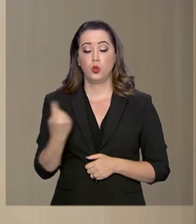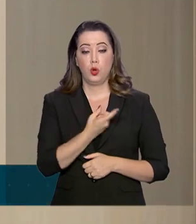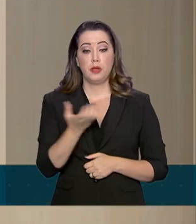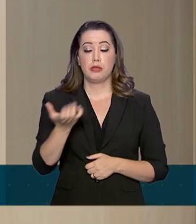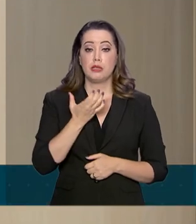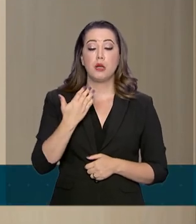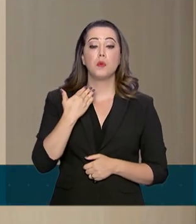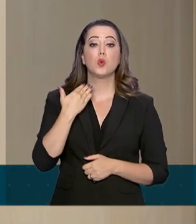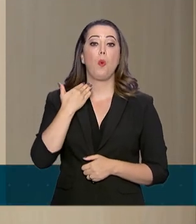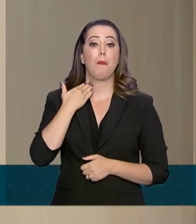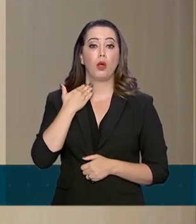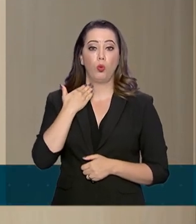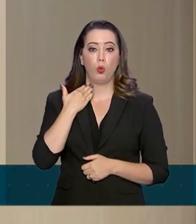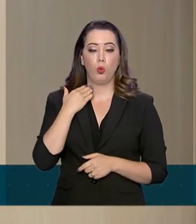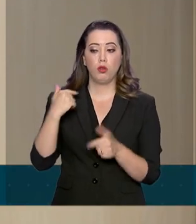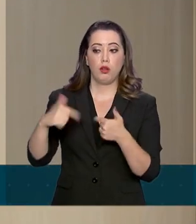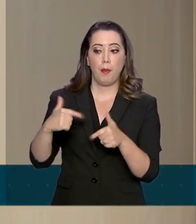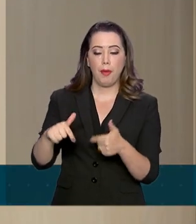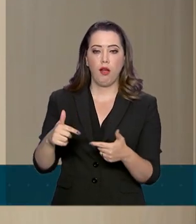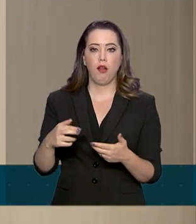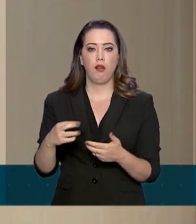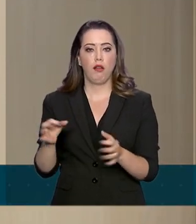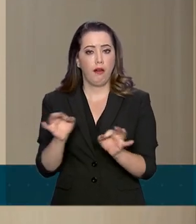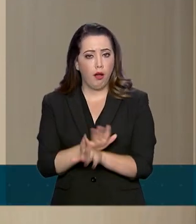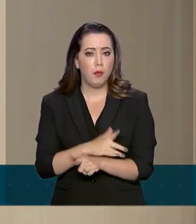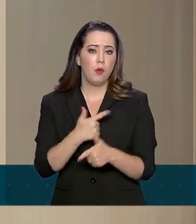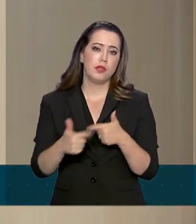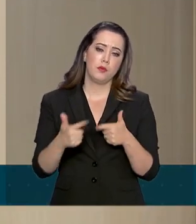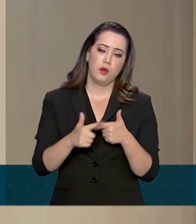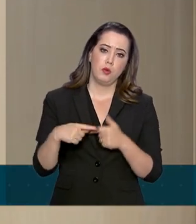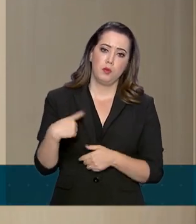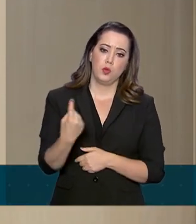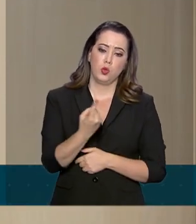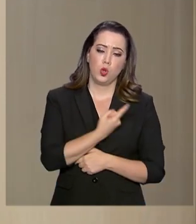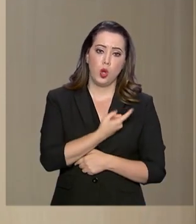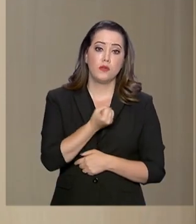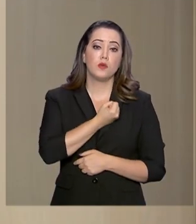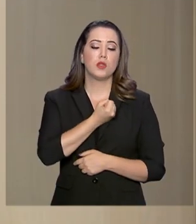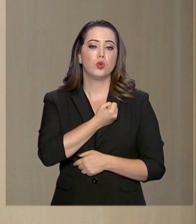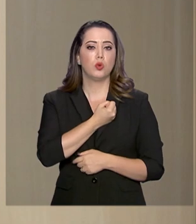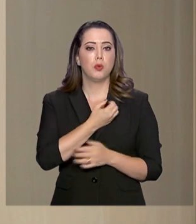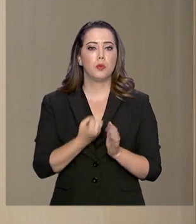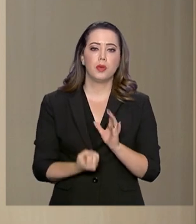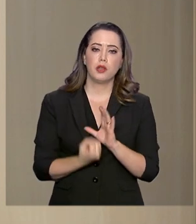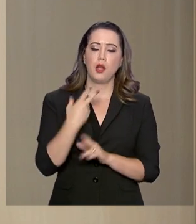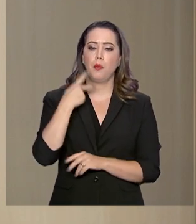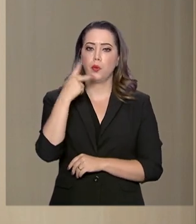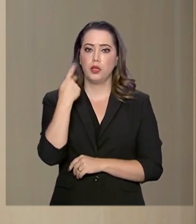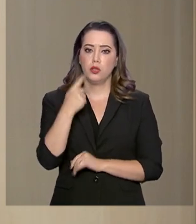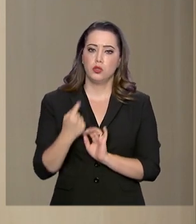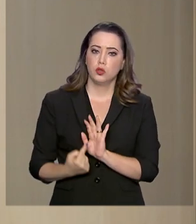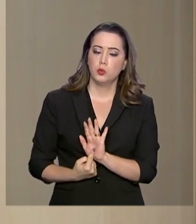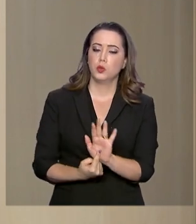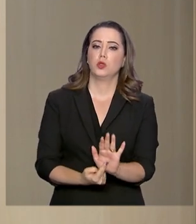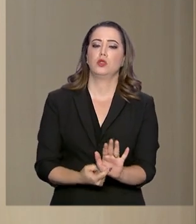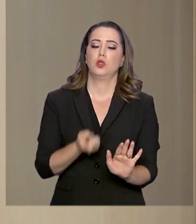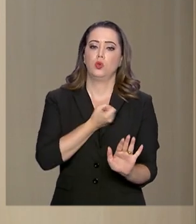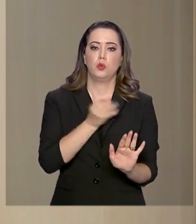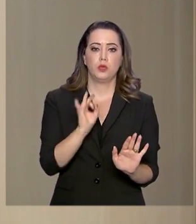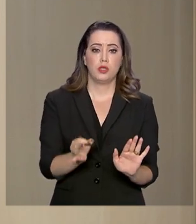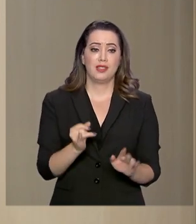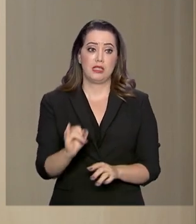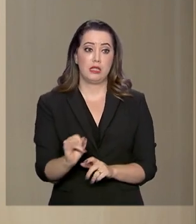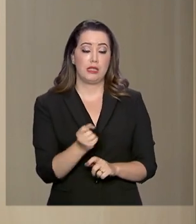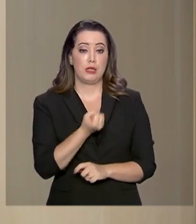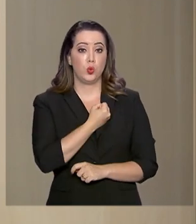bancos trabalhem e resolvam esses problemas e nós vamos ter o dado para fazer política pública baseada em evidência. Porque se houver um